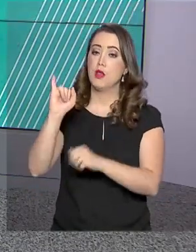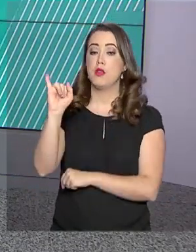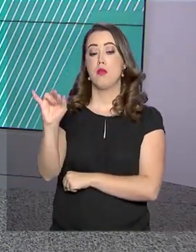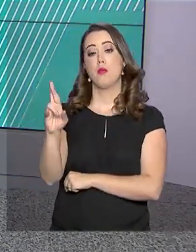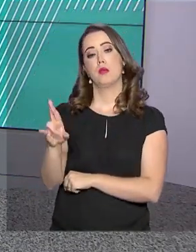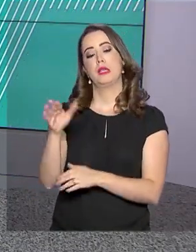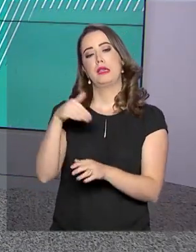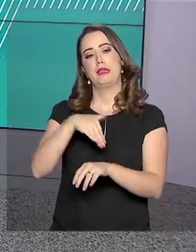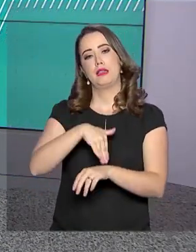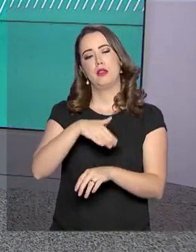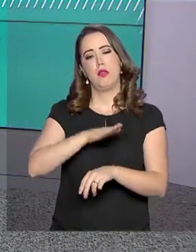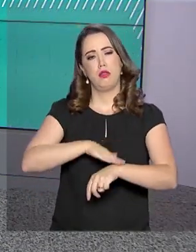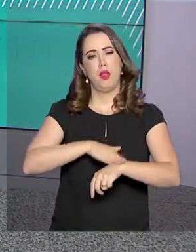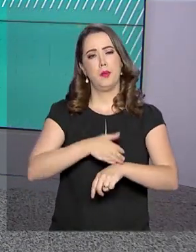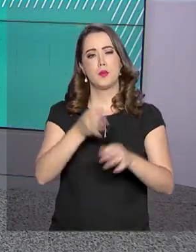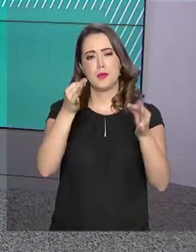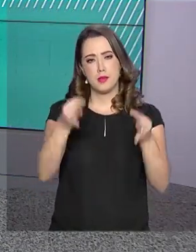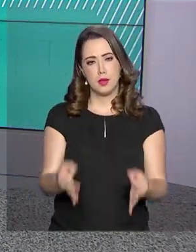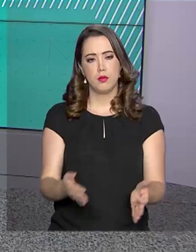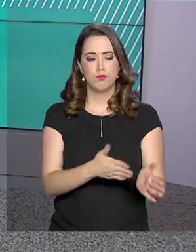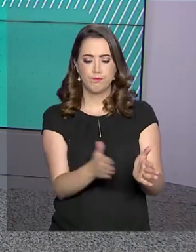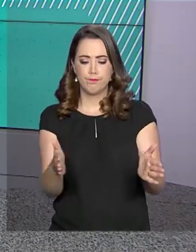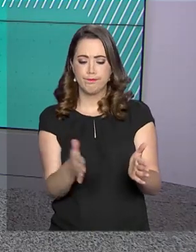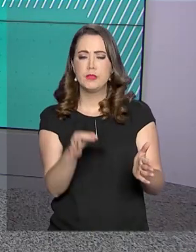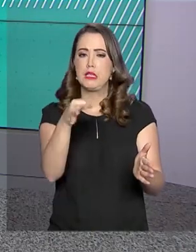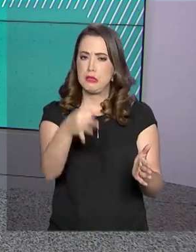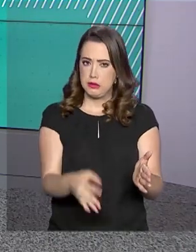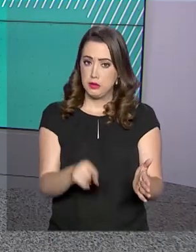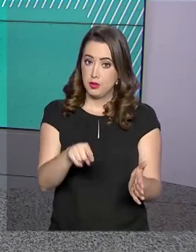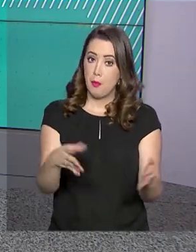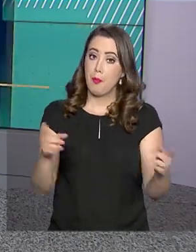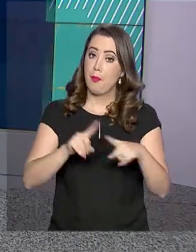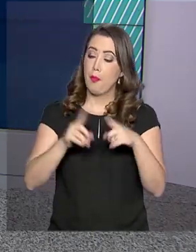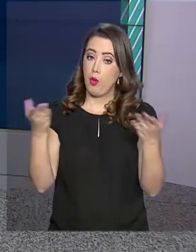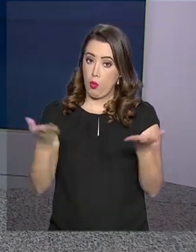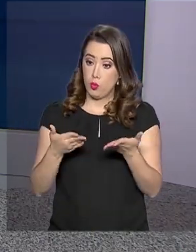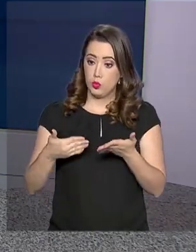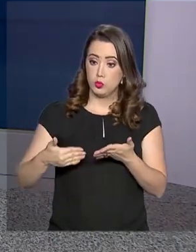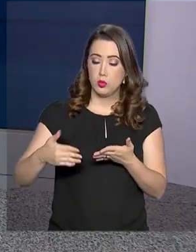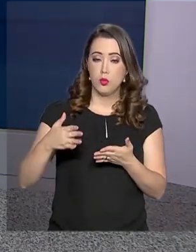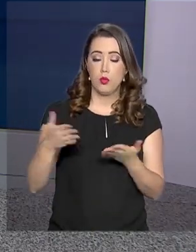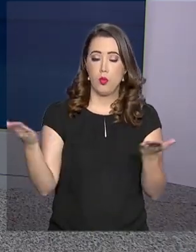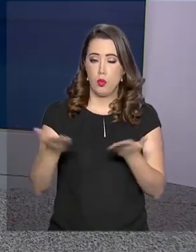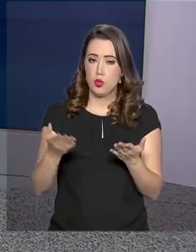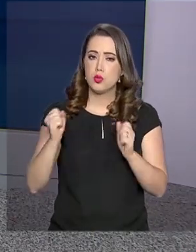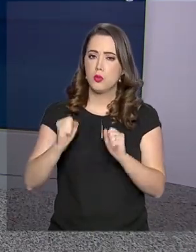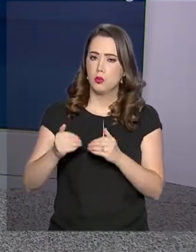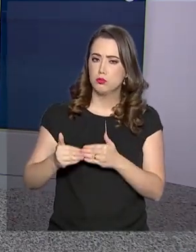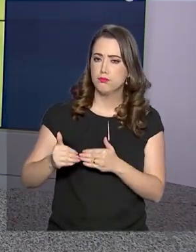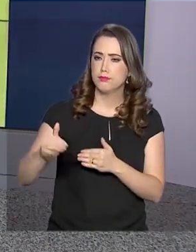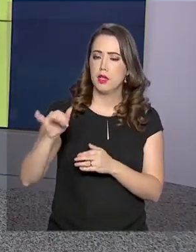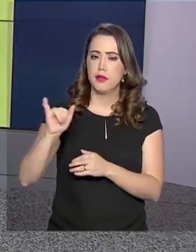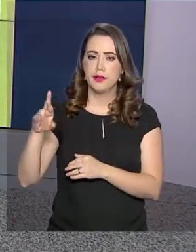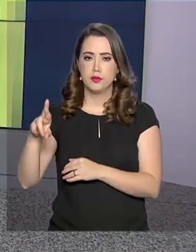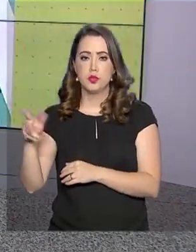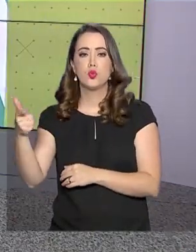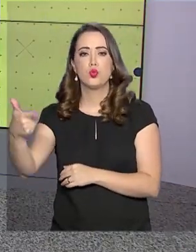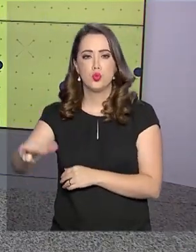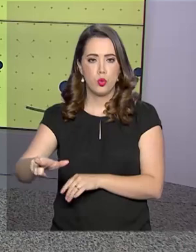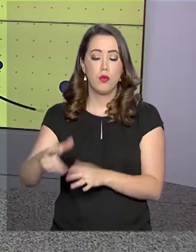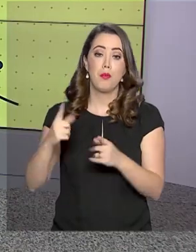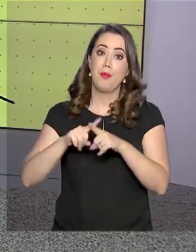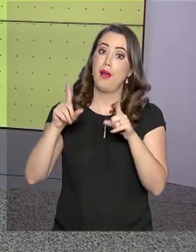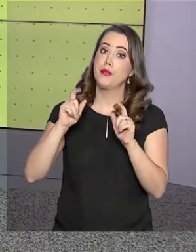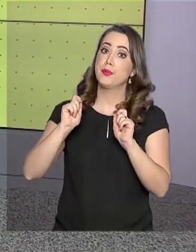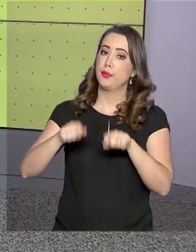renda dentro do prazo pode, a partir de hoje, enviar o documento à Receita Federal. Mas o contribuinte já estará sujeito ao